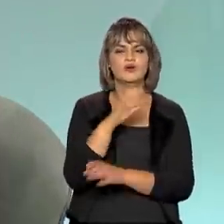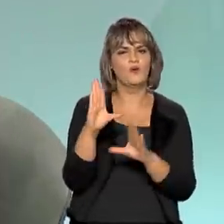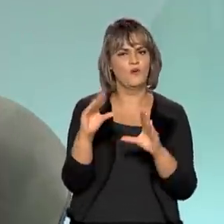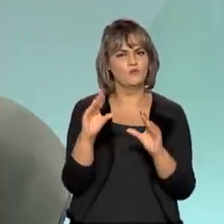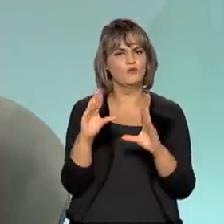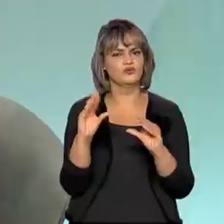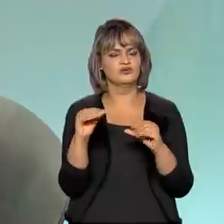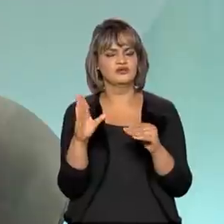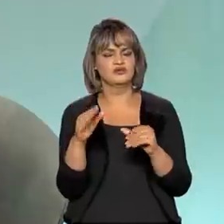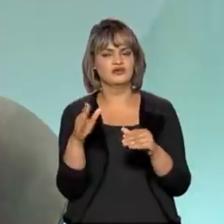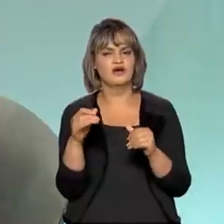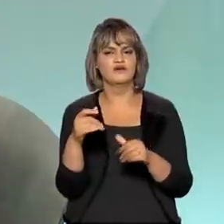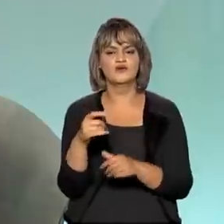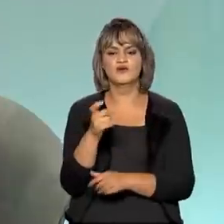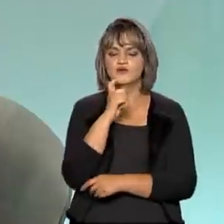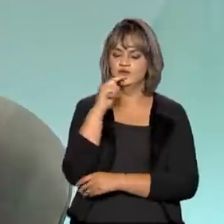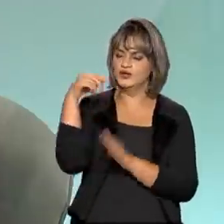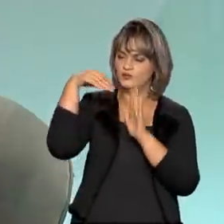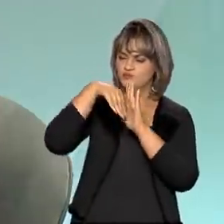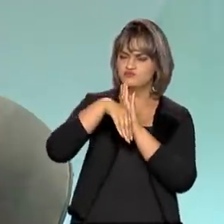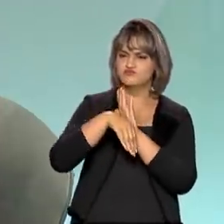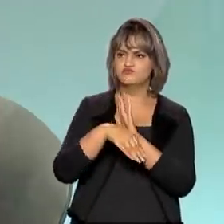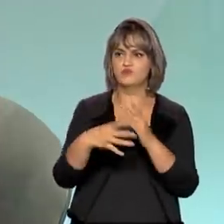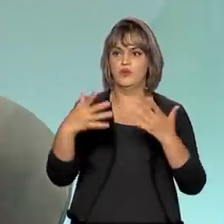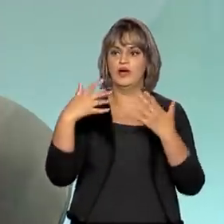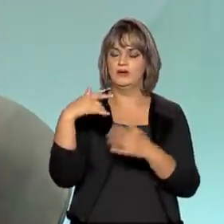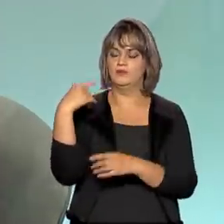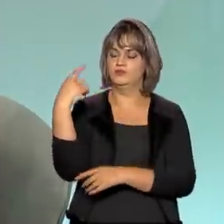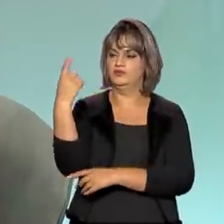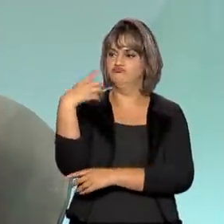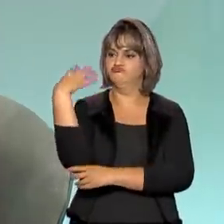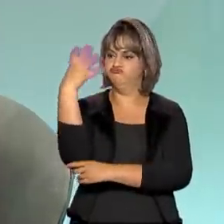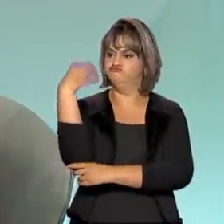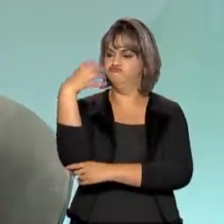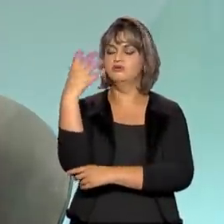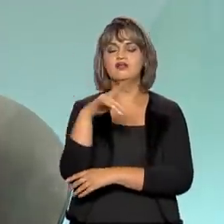confortáveis do ponto de vista térmico, mas não tão baixo, que implique um maior consumo,